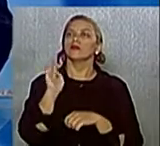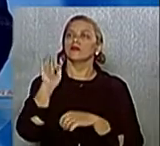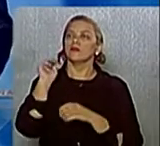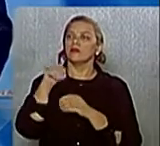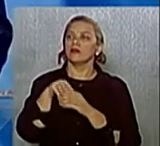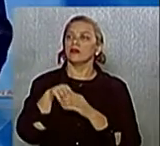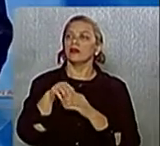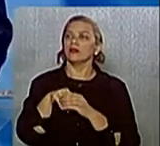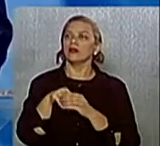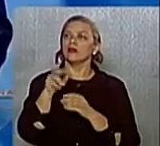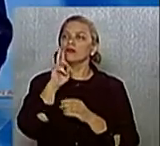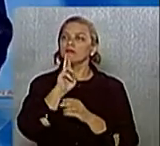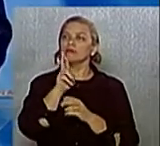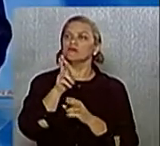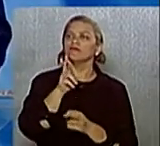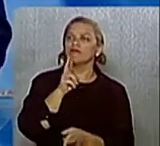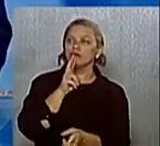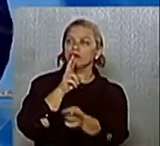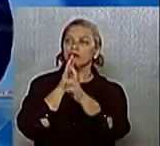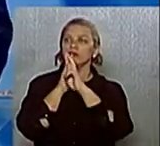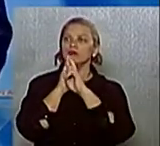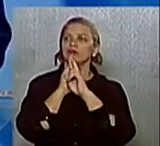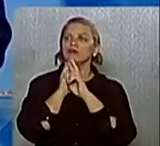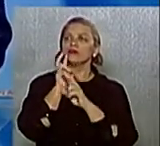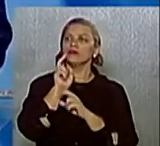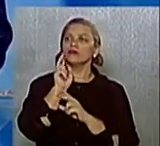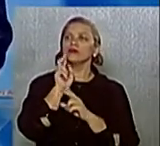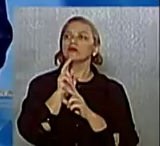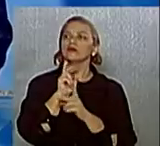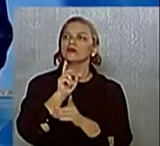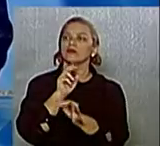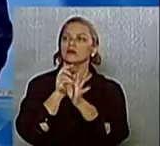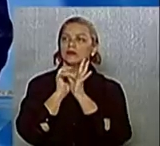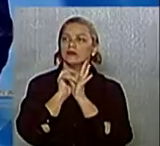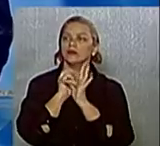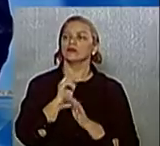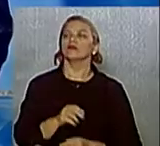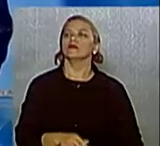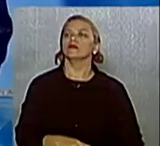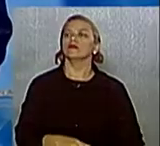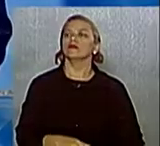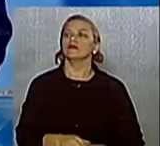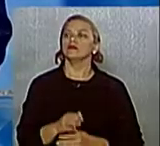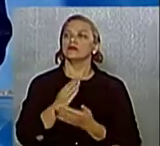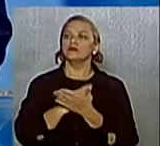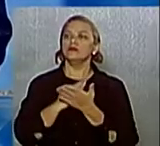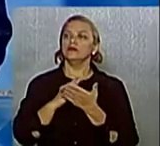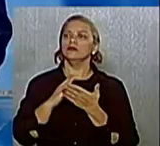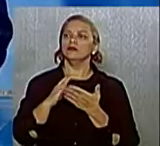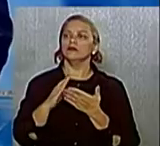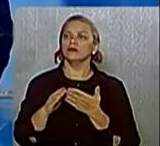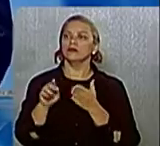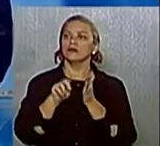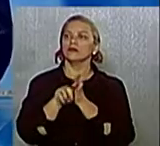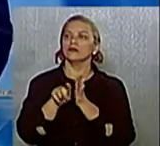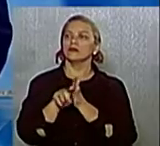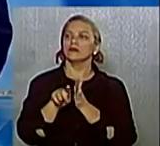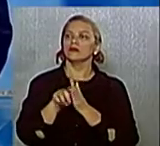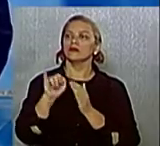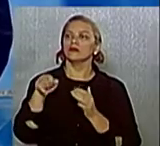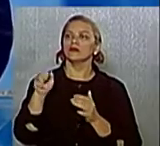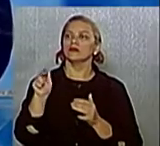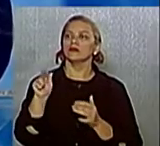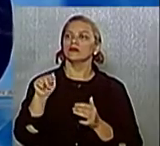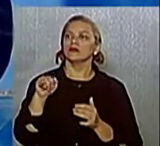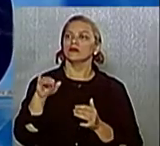um minuto para a réplica e o candidato escolhido tem um minuto para a tréplica. Quem começa esta rodada de perguntas é o candidato Júnior